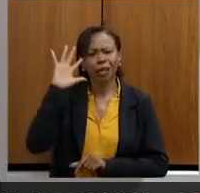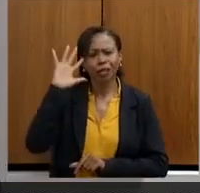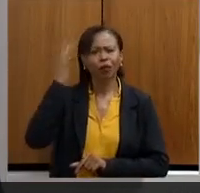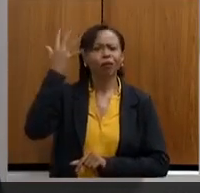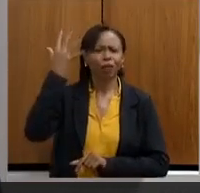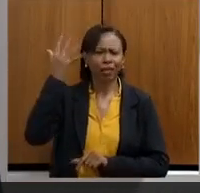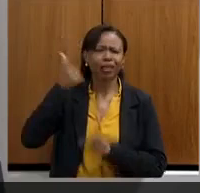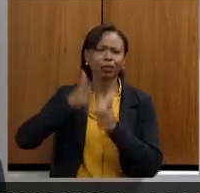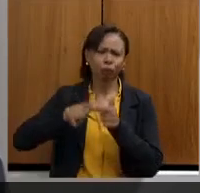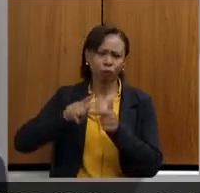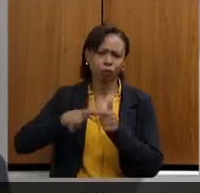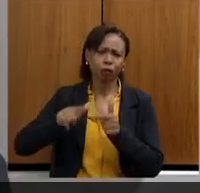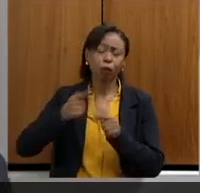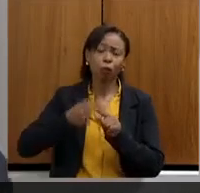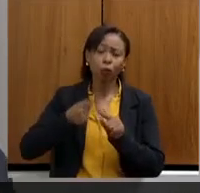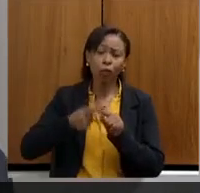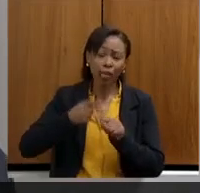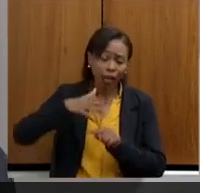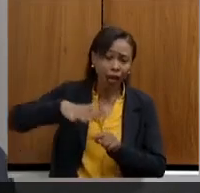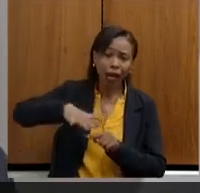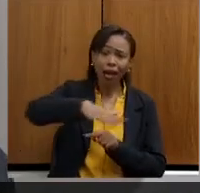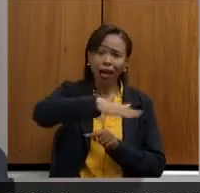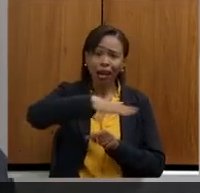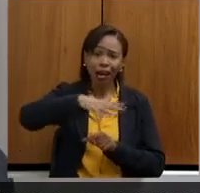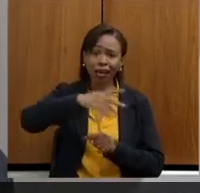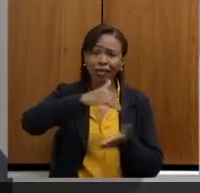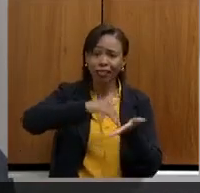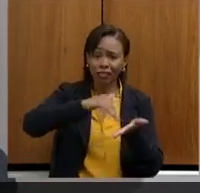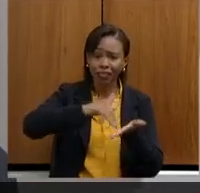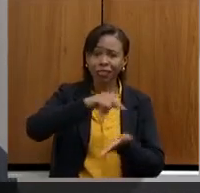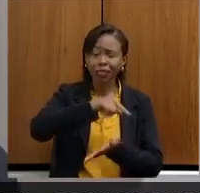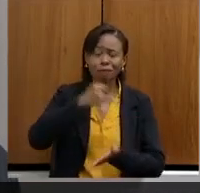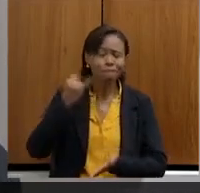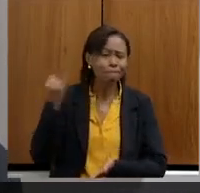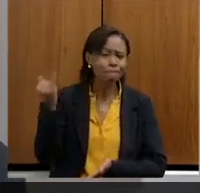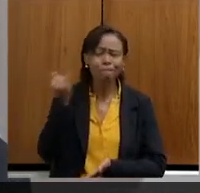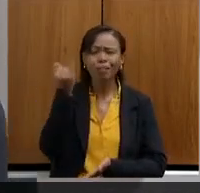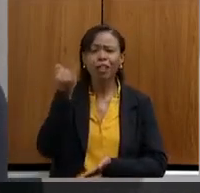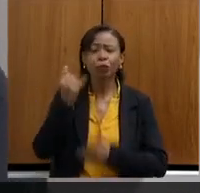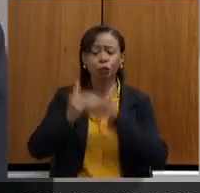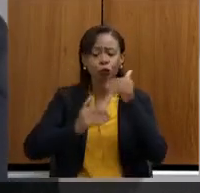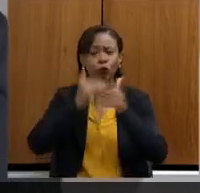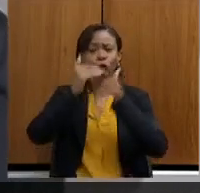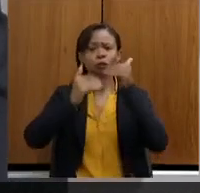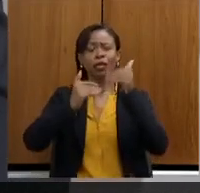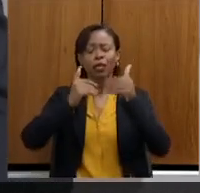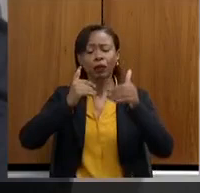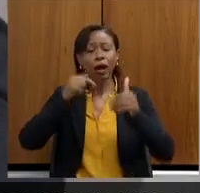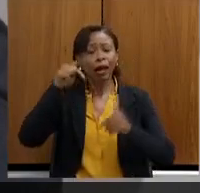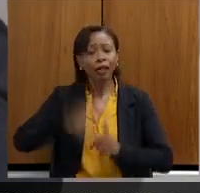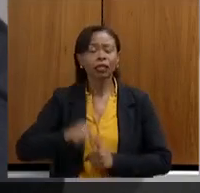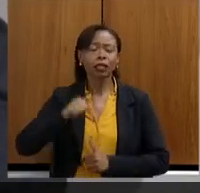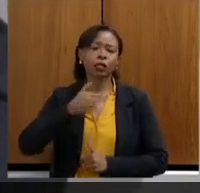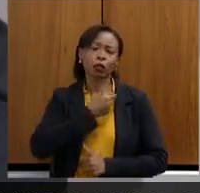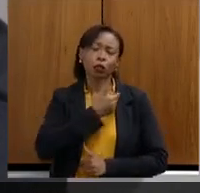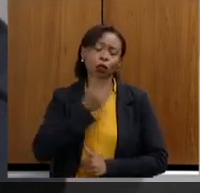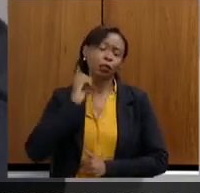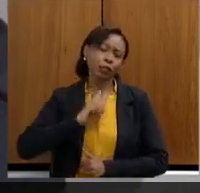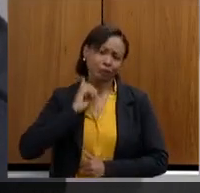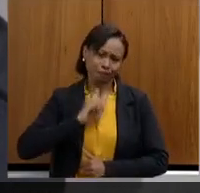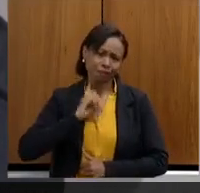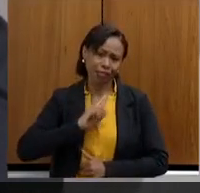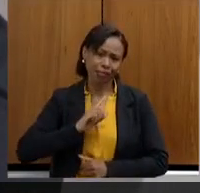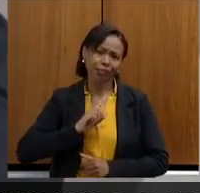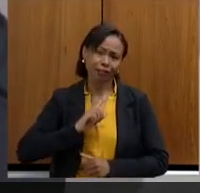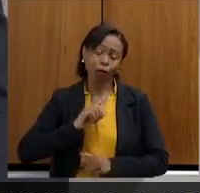vocês são fundamentais para o bom andamento do Estado e para o desenvolvimento sustentável do nosso Estado de Minas Gerais. Por